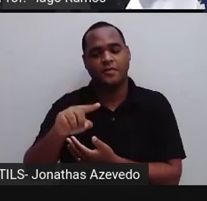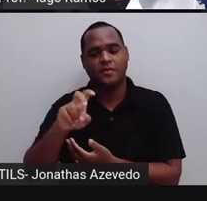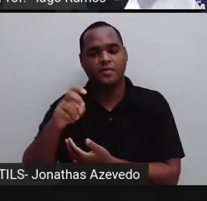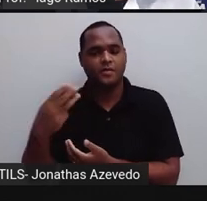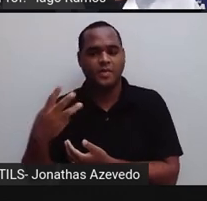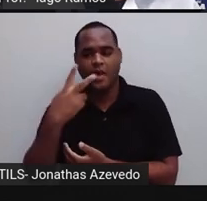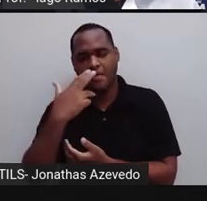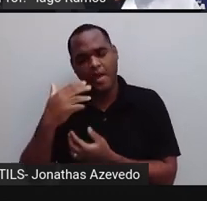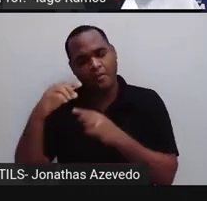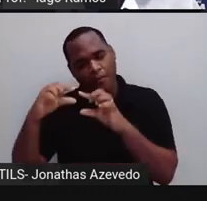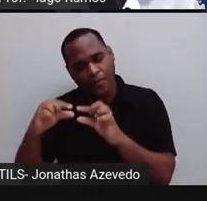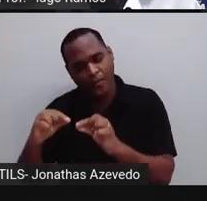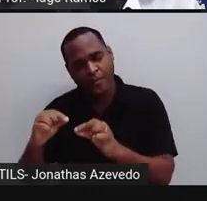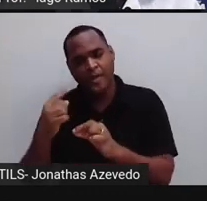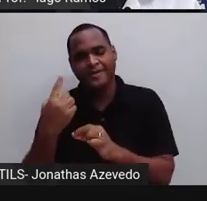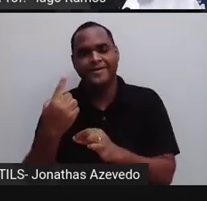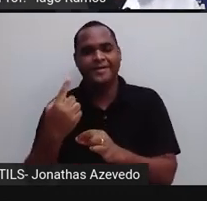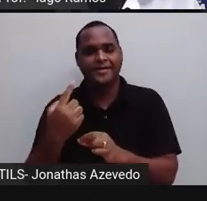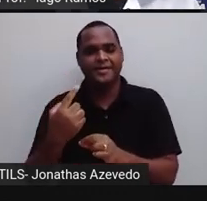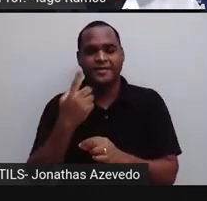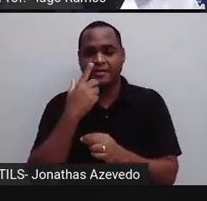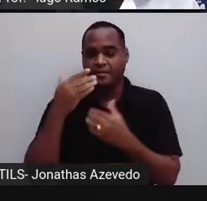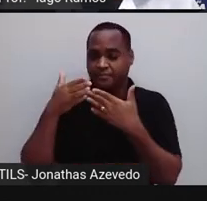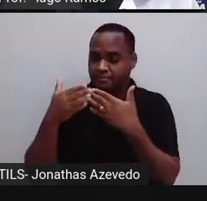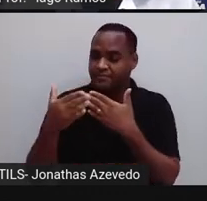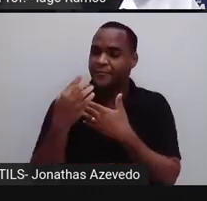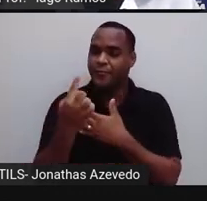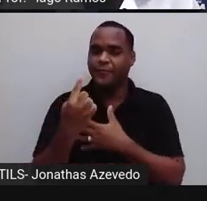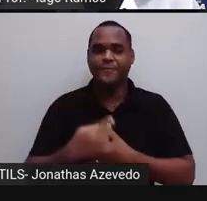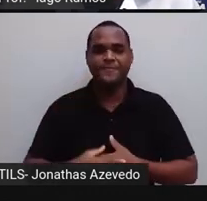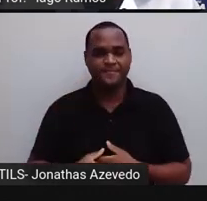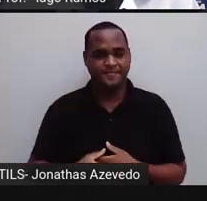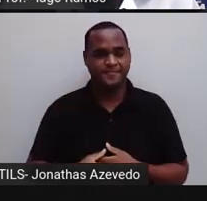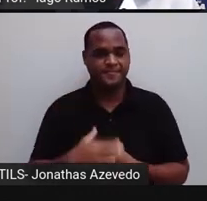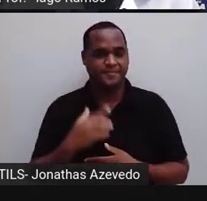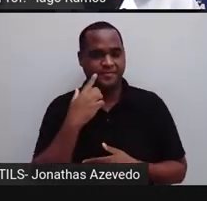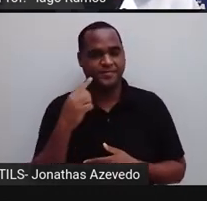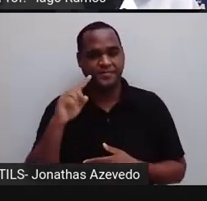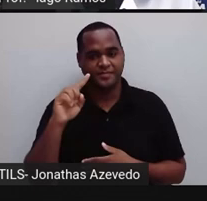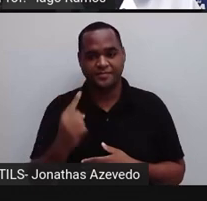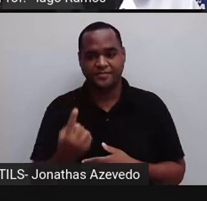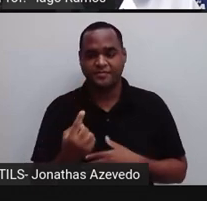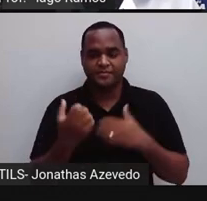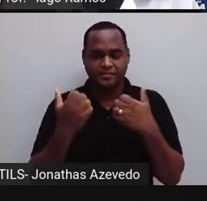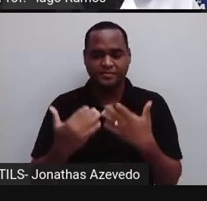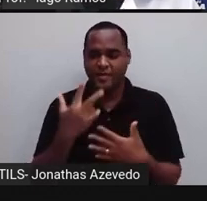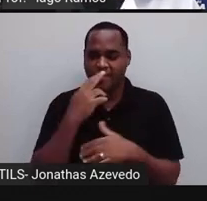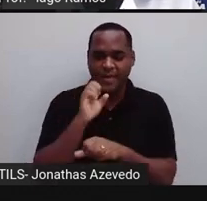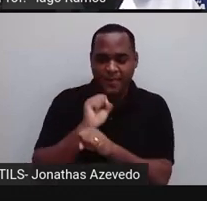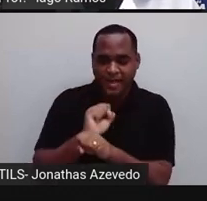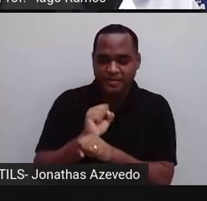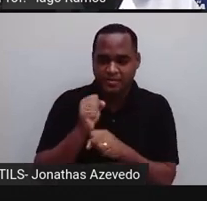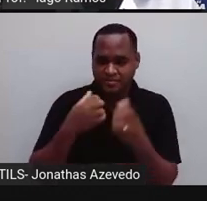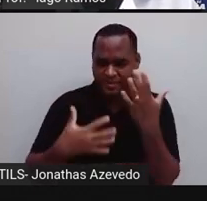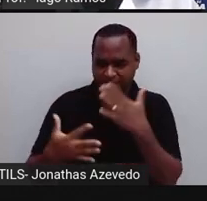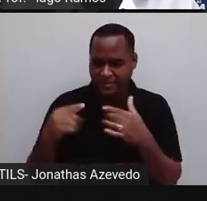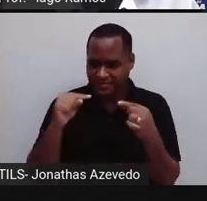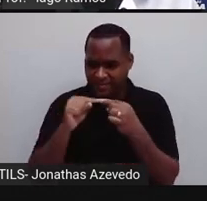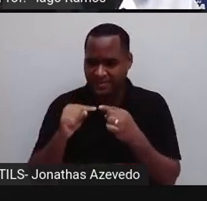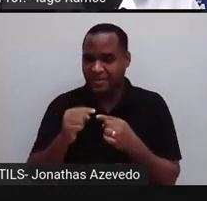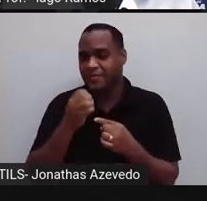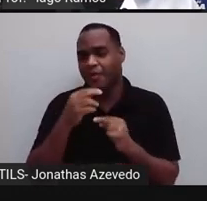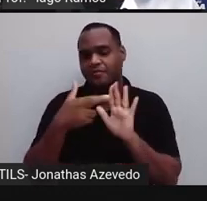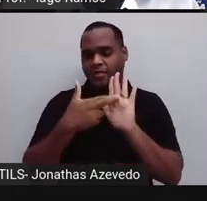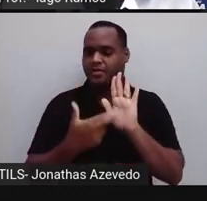menor do que 1, e tem que ser a partir de 1. Então, a vírgula parando ali não funciona, pela regra da notação científica.